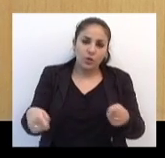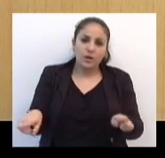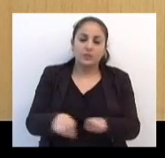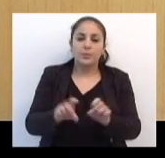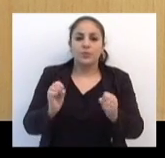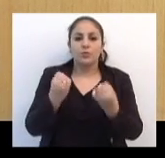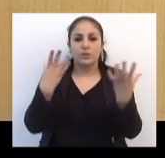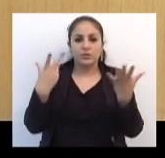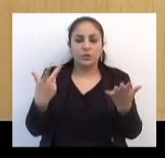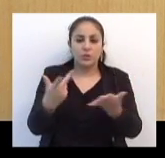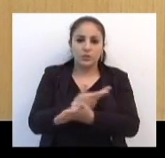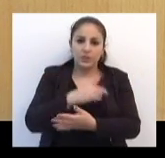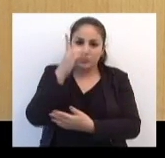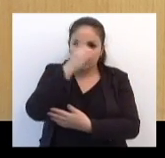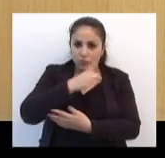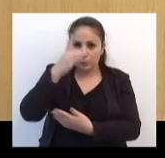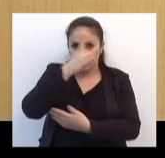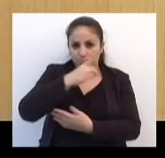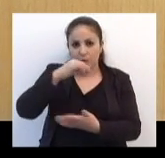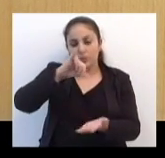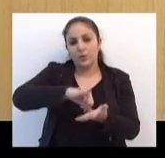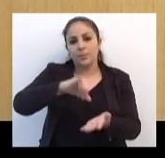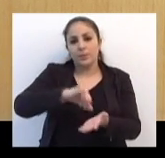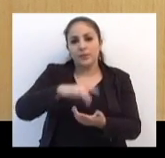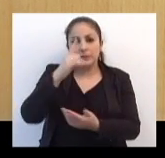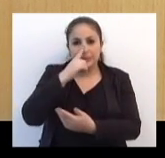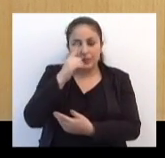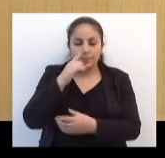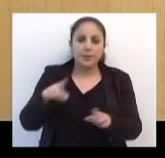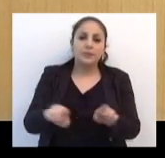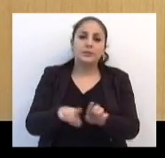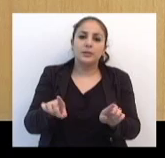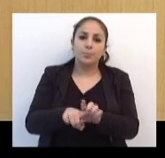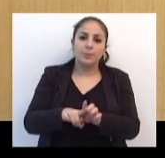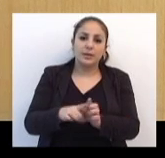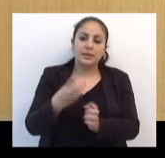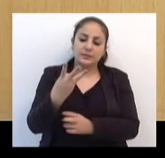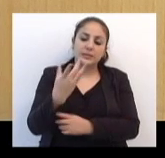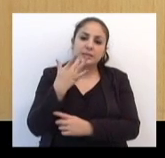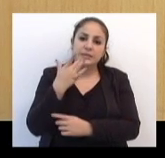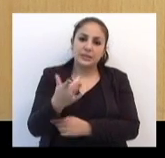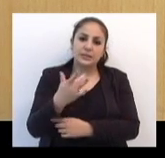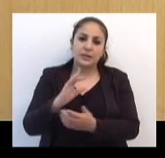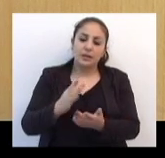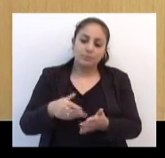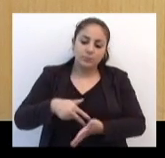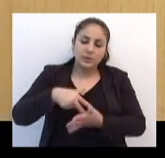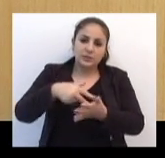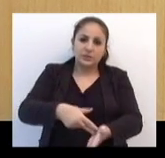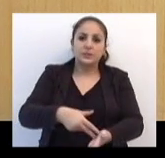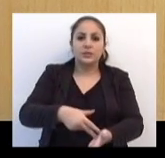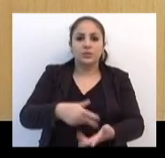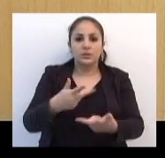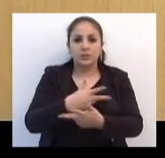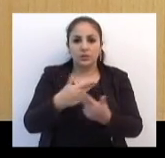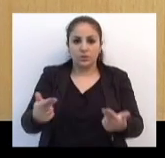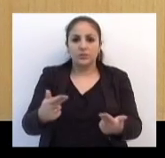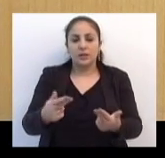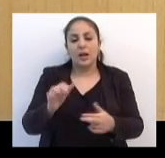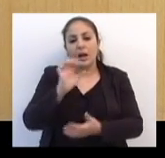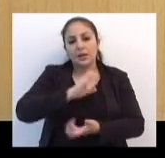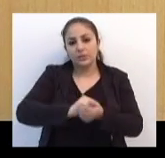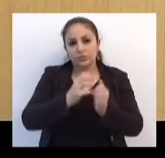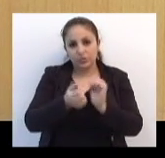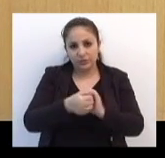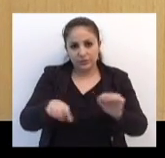no domingo, na Praça da Mãe, a partir das 3h da tarde, com apresentações de invernadas artísticas